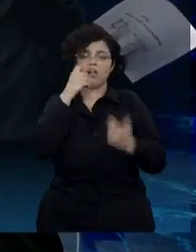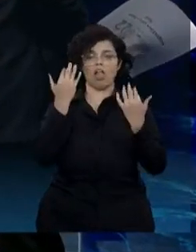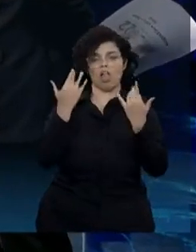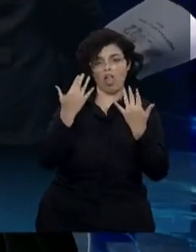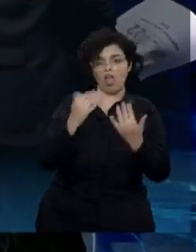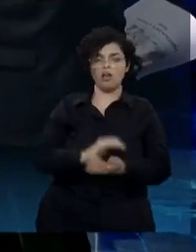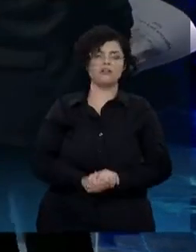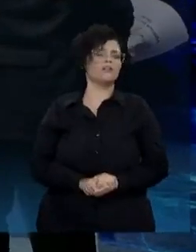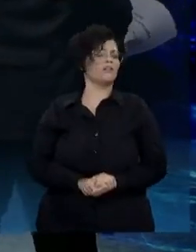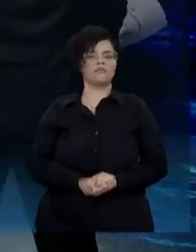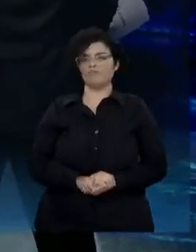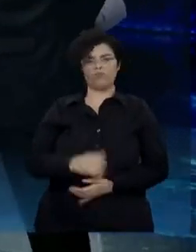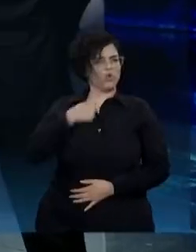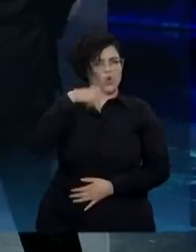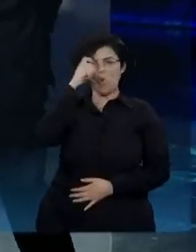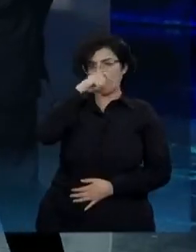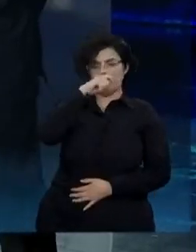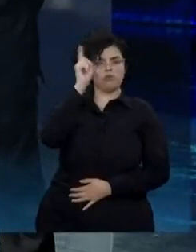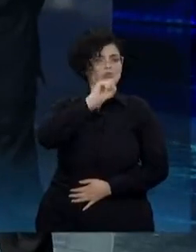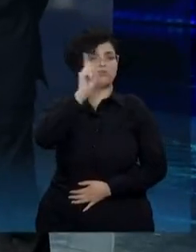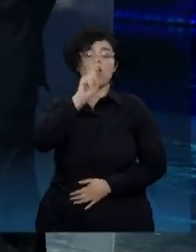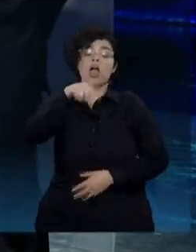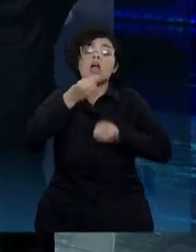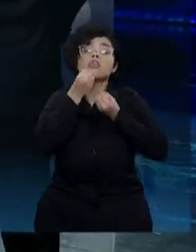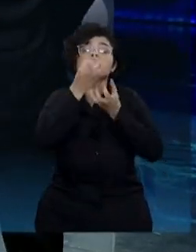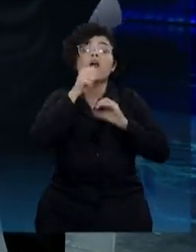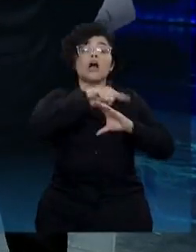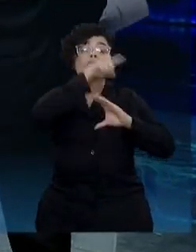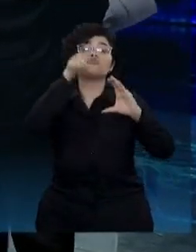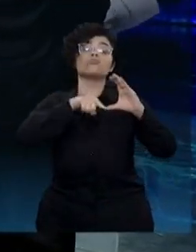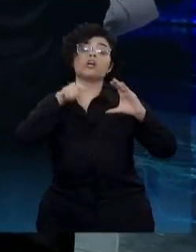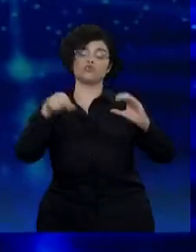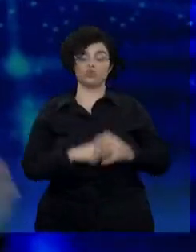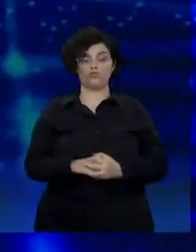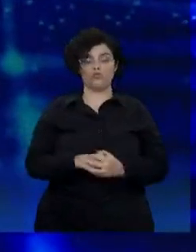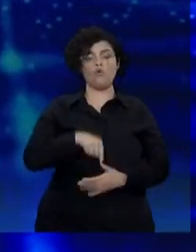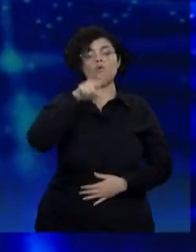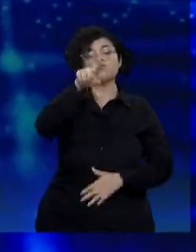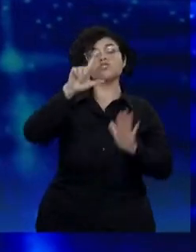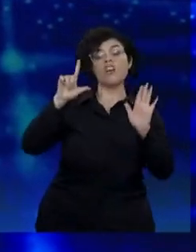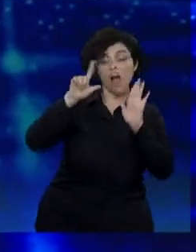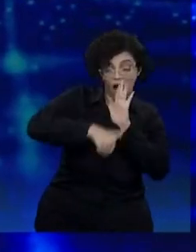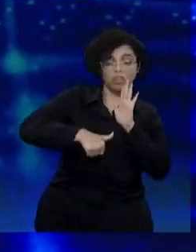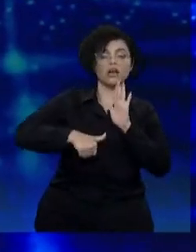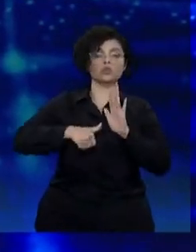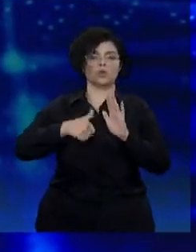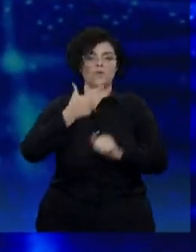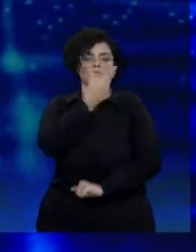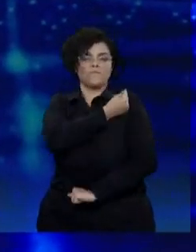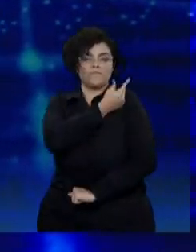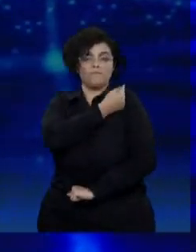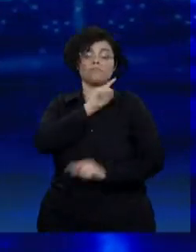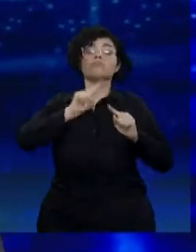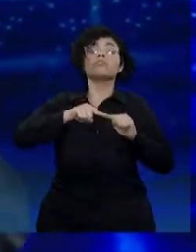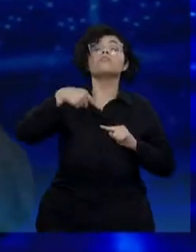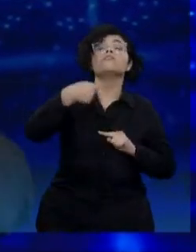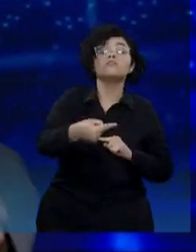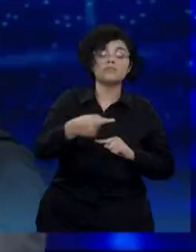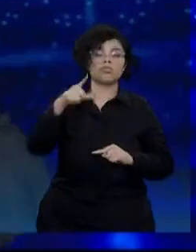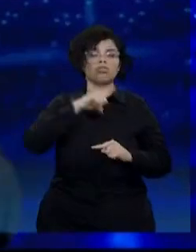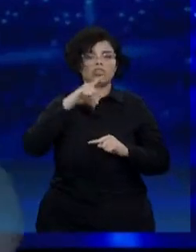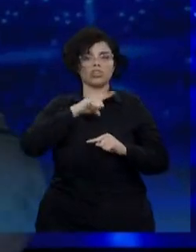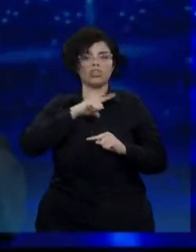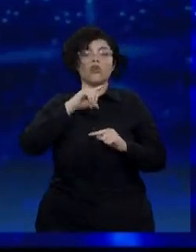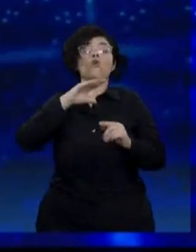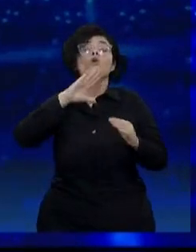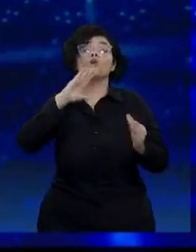de ser... Eu não faço acusações mentirosas, são dados científicos. O senhor atrasou a vacina, depois teve um